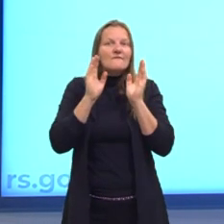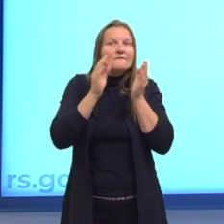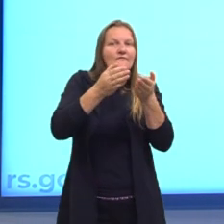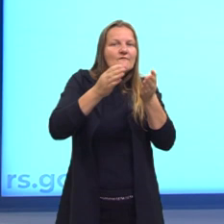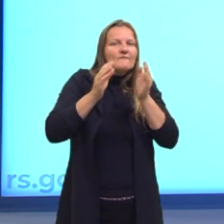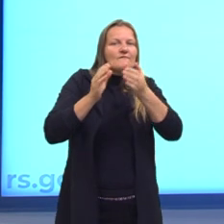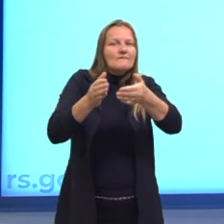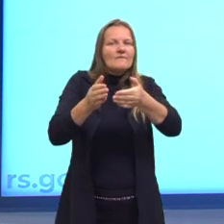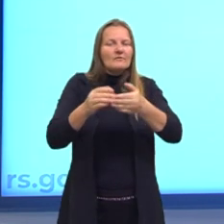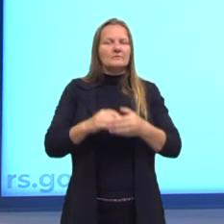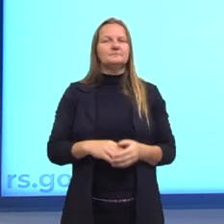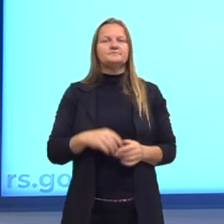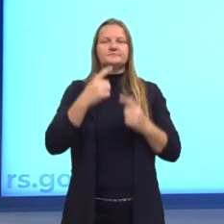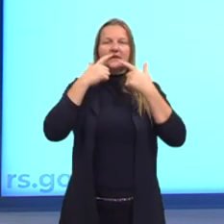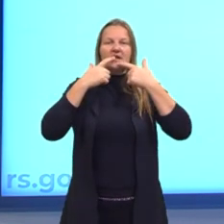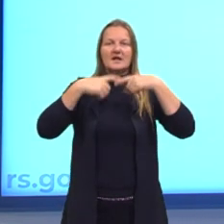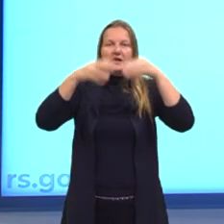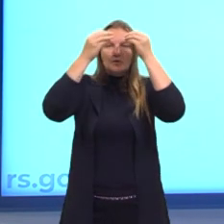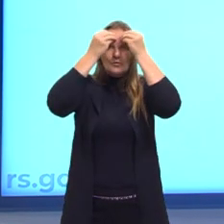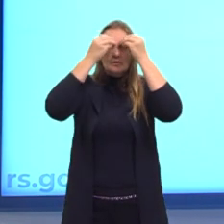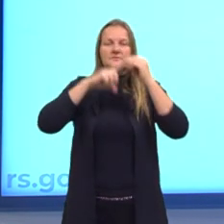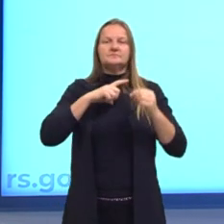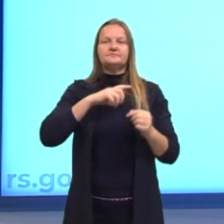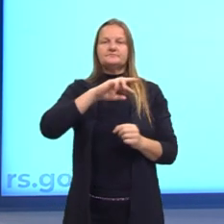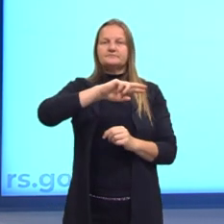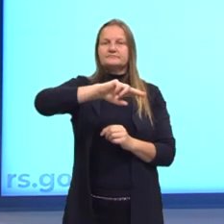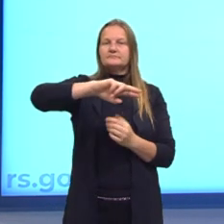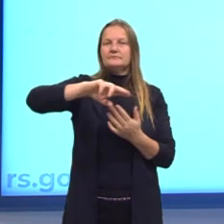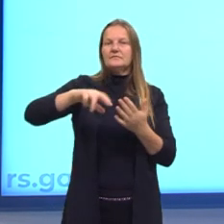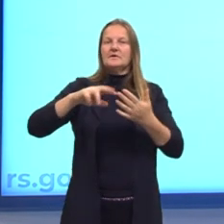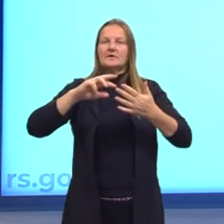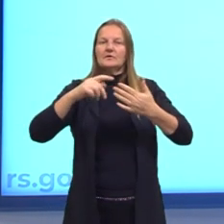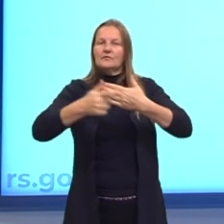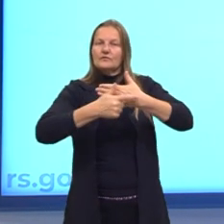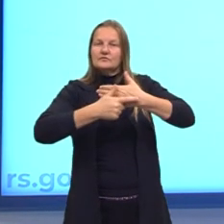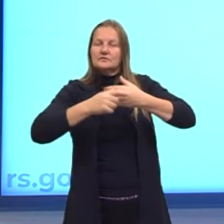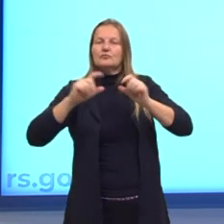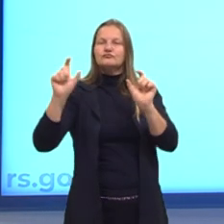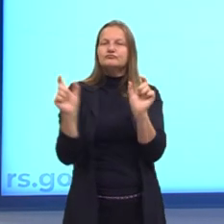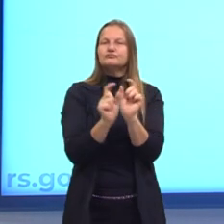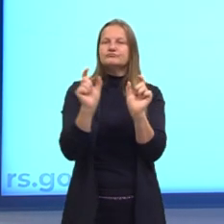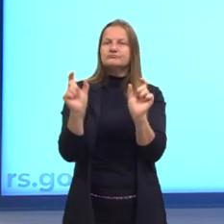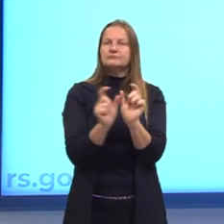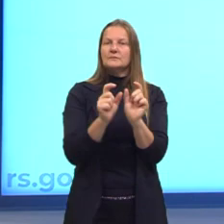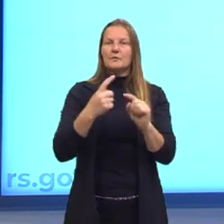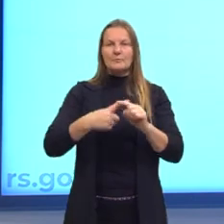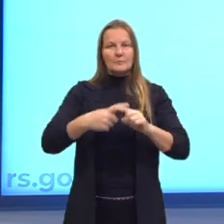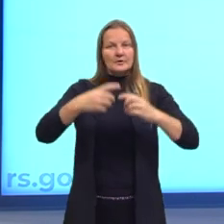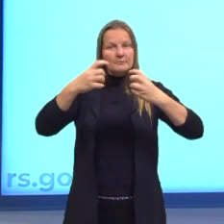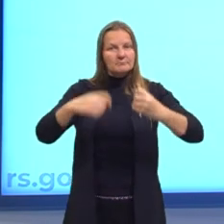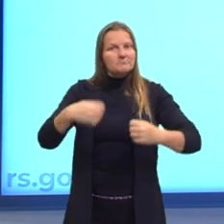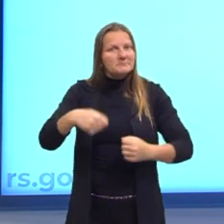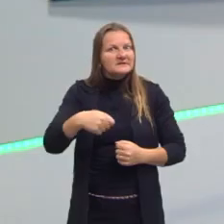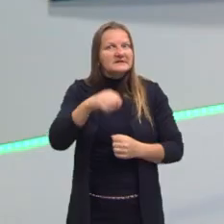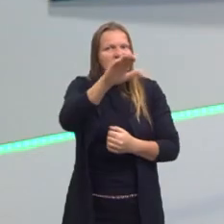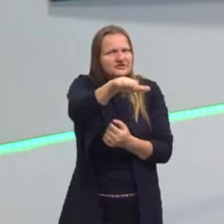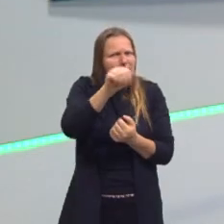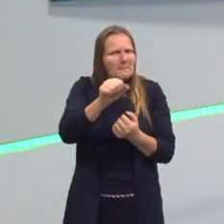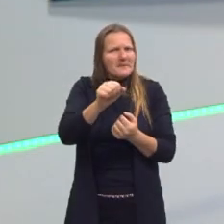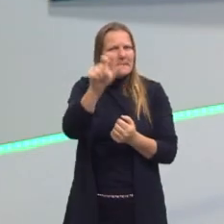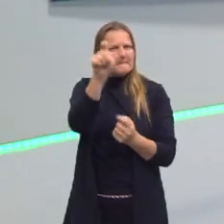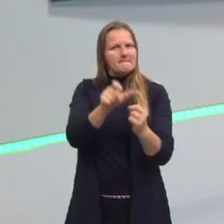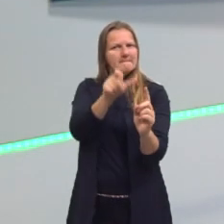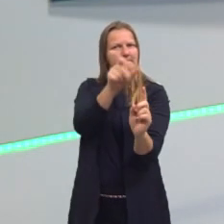ter a linguagem, né? Nessa função conativa, exatamente porque eu preciso chamar a